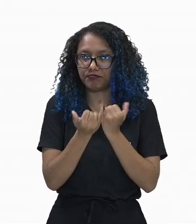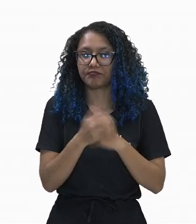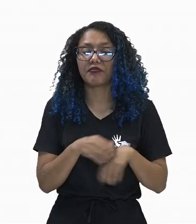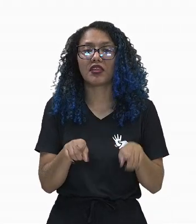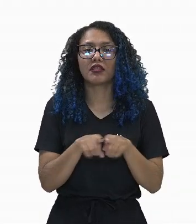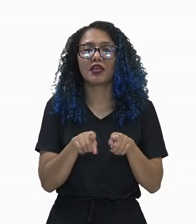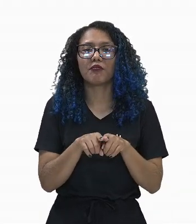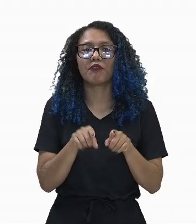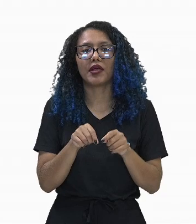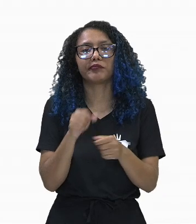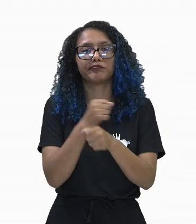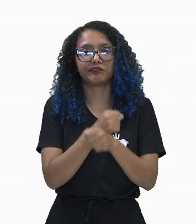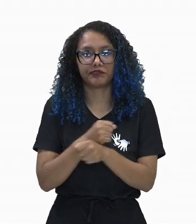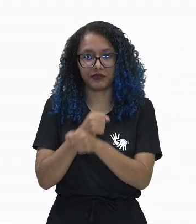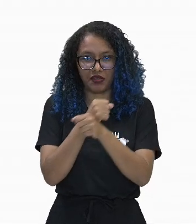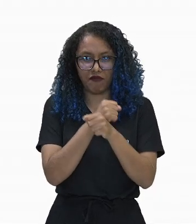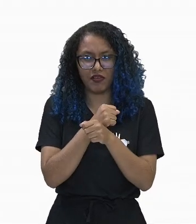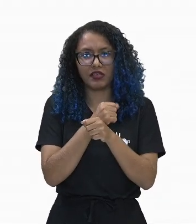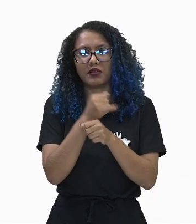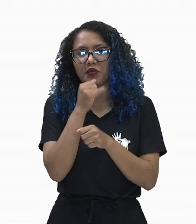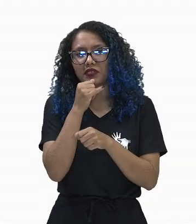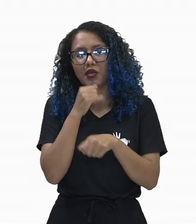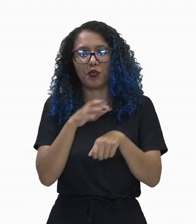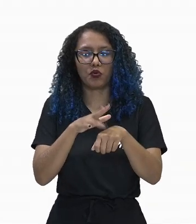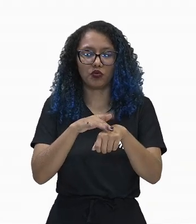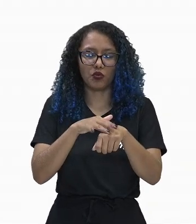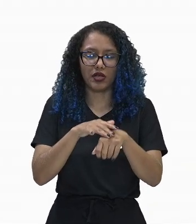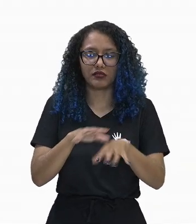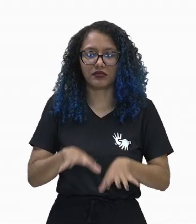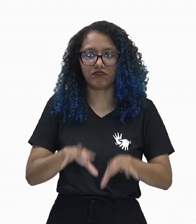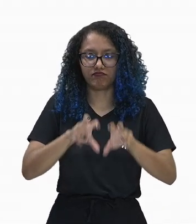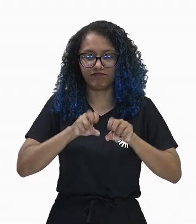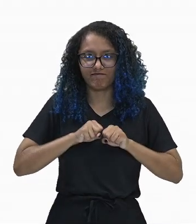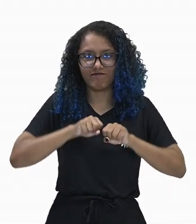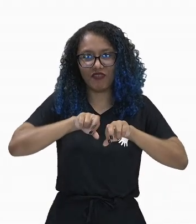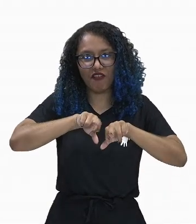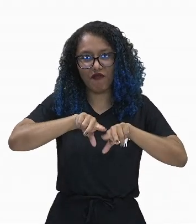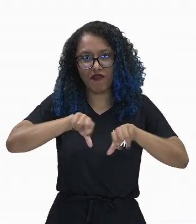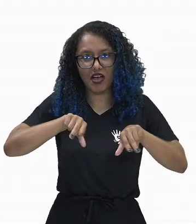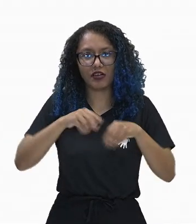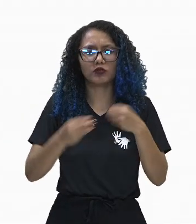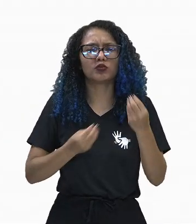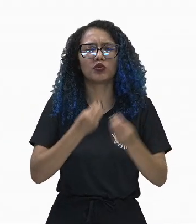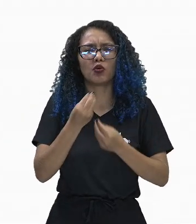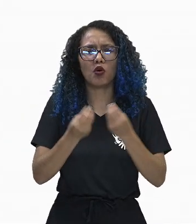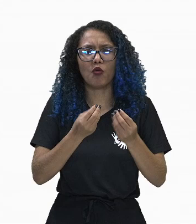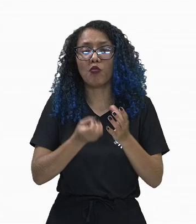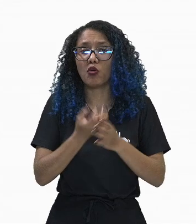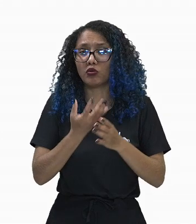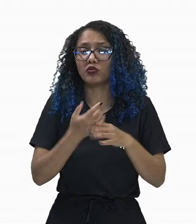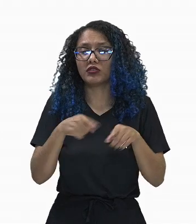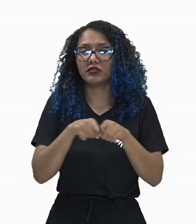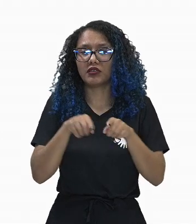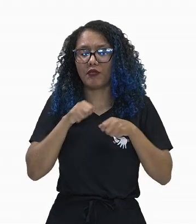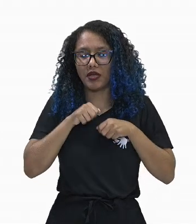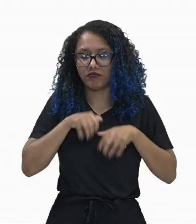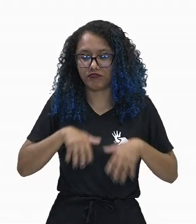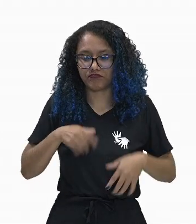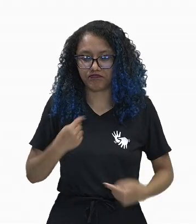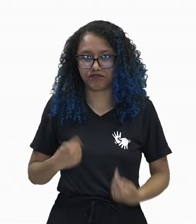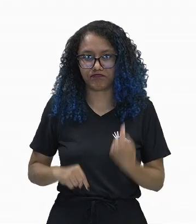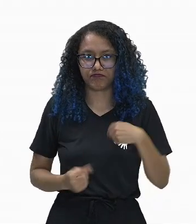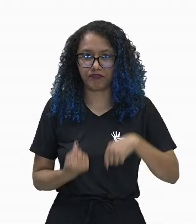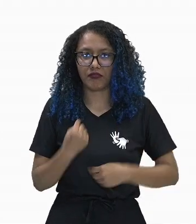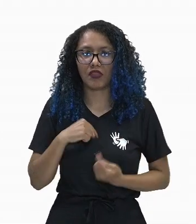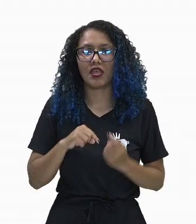imune, combatendo infecções e doenças através da produção e transporte de células brancas